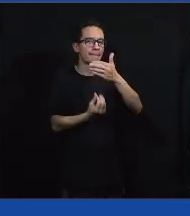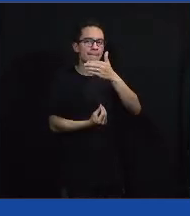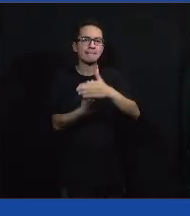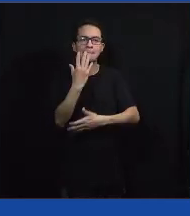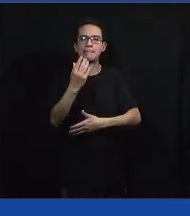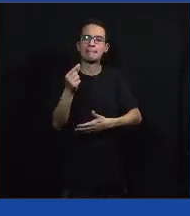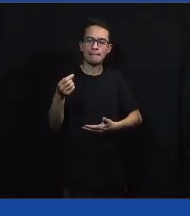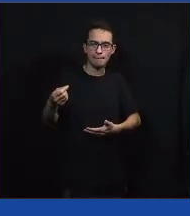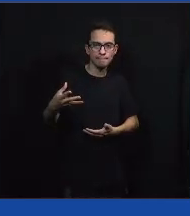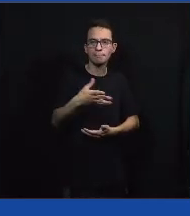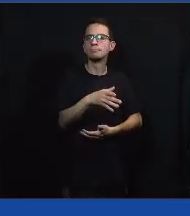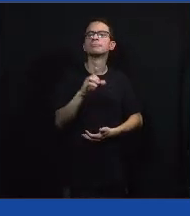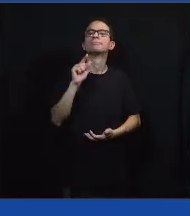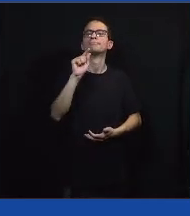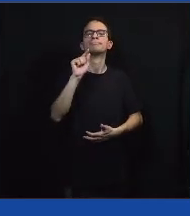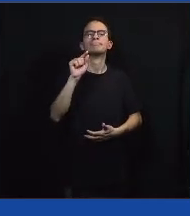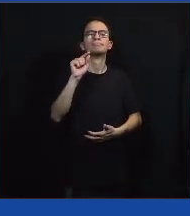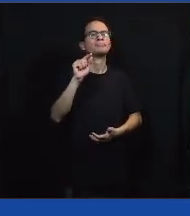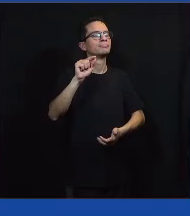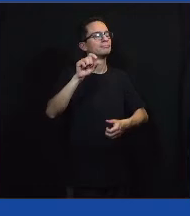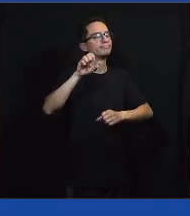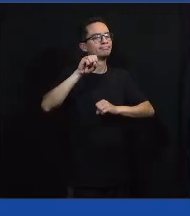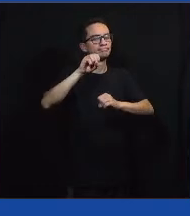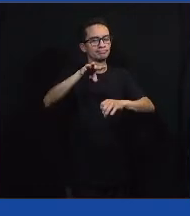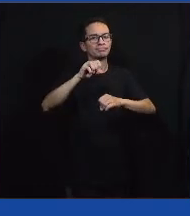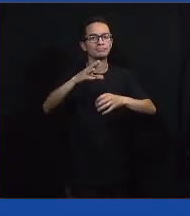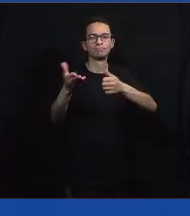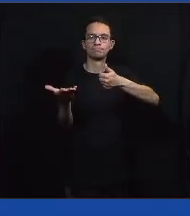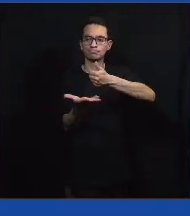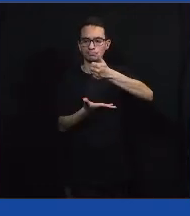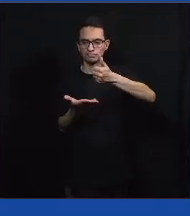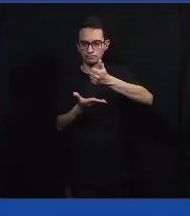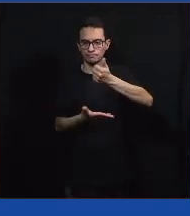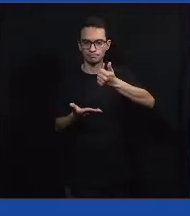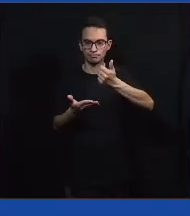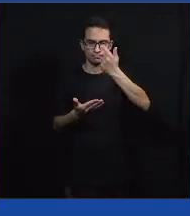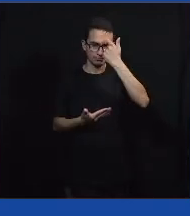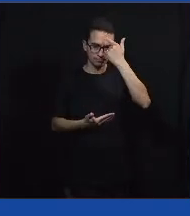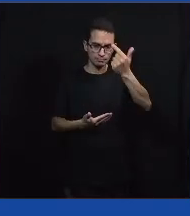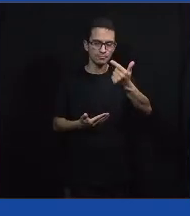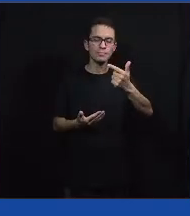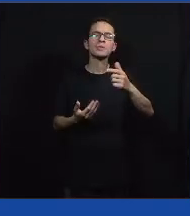problema, que é como a educação básica chega um pouco em AD.